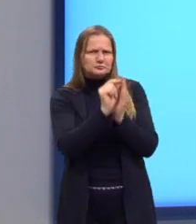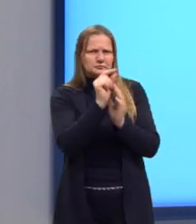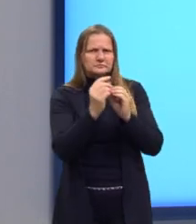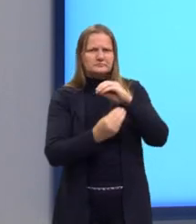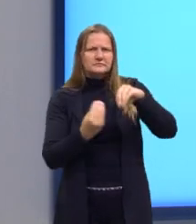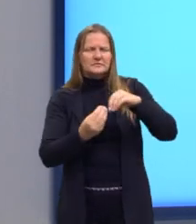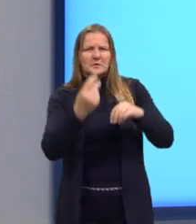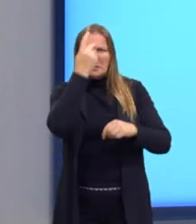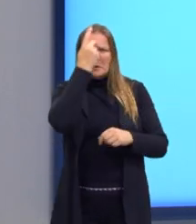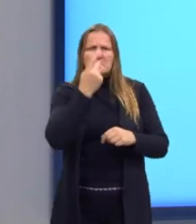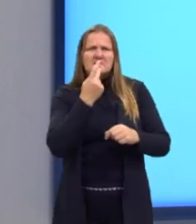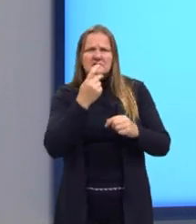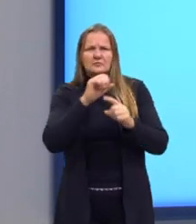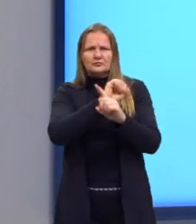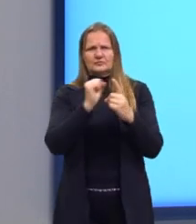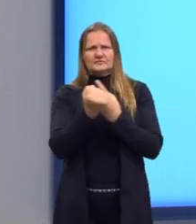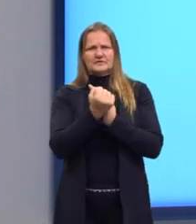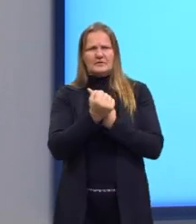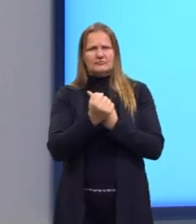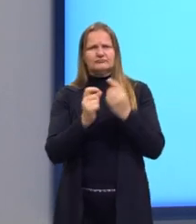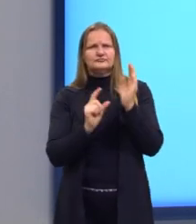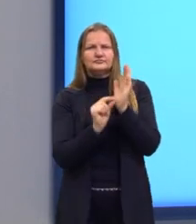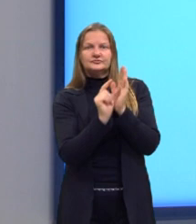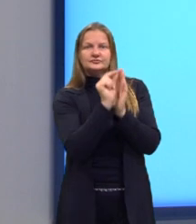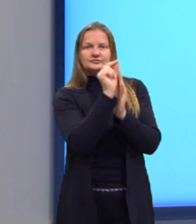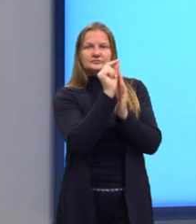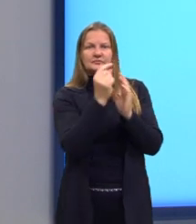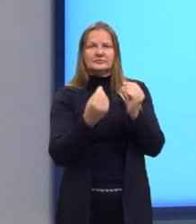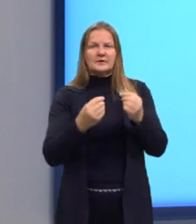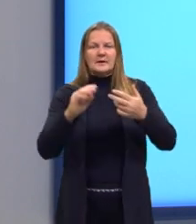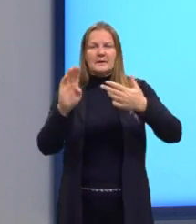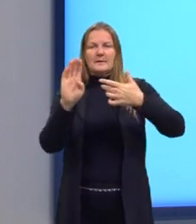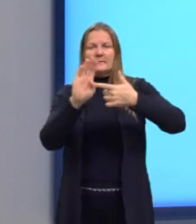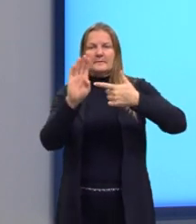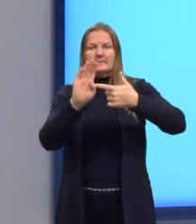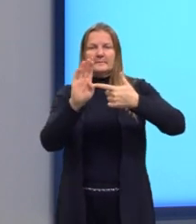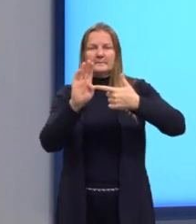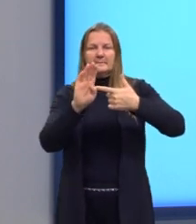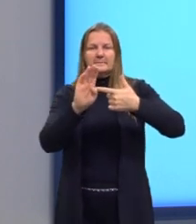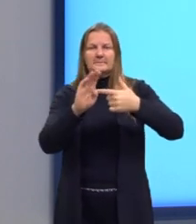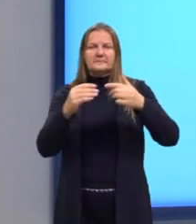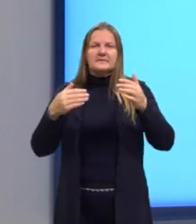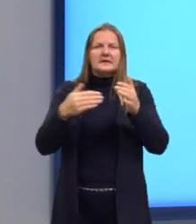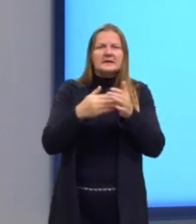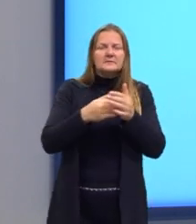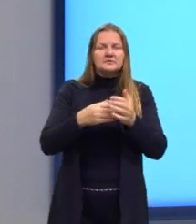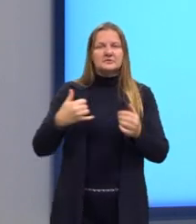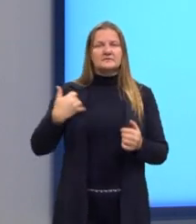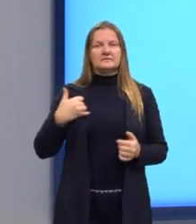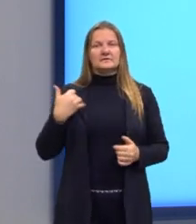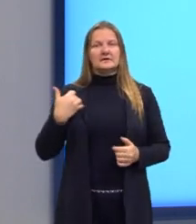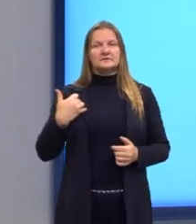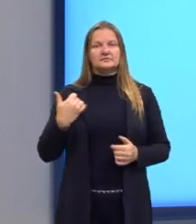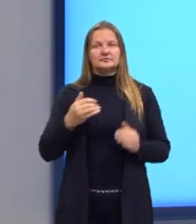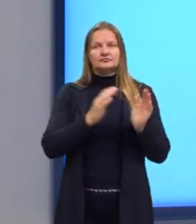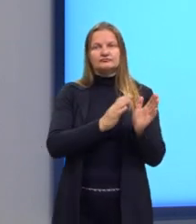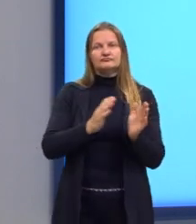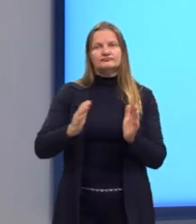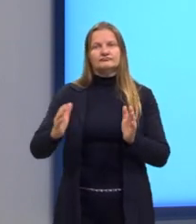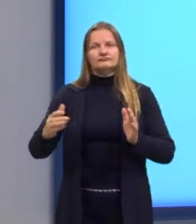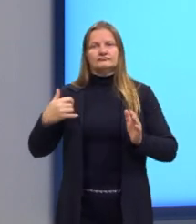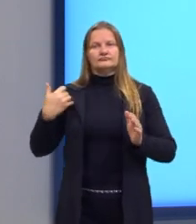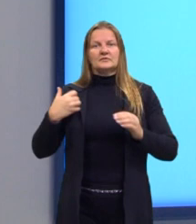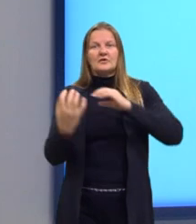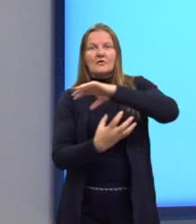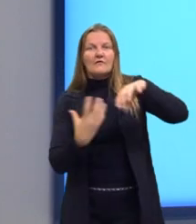de perfil social das pessoas. Letra B. O limite etário dos promotores da revolução